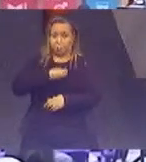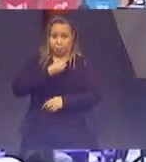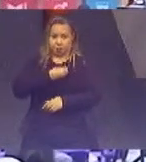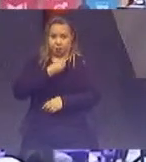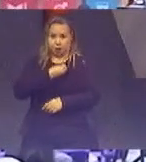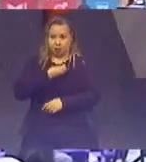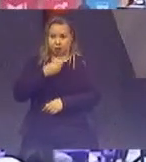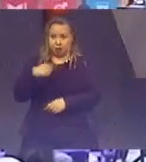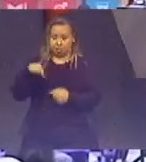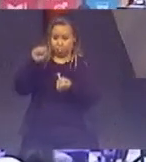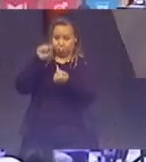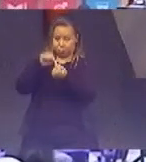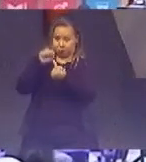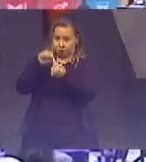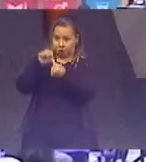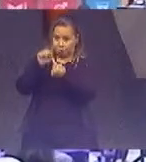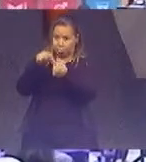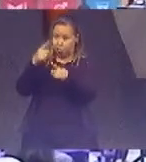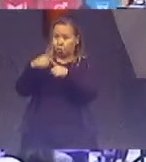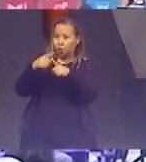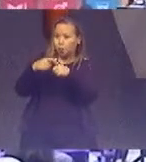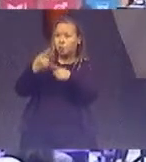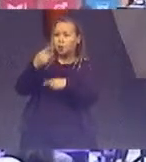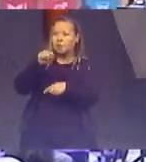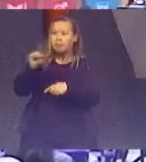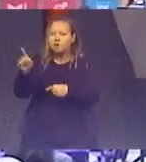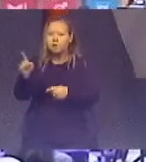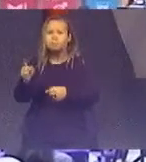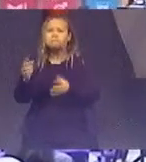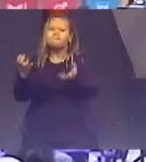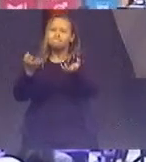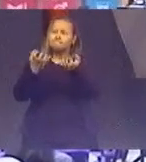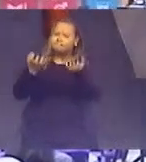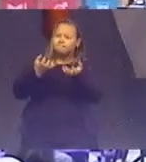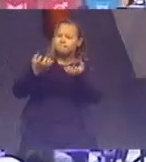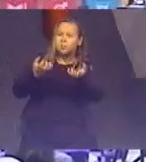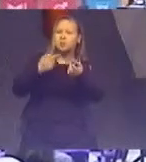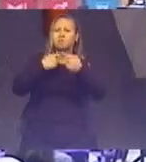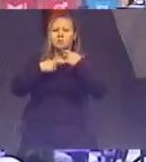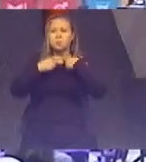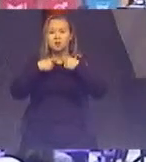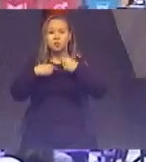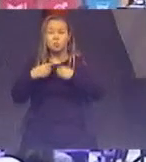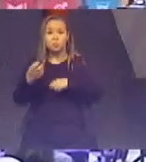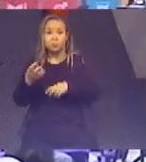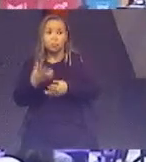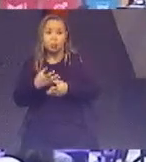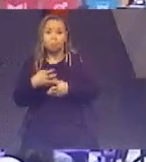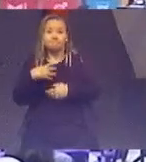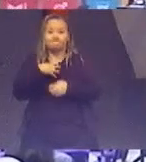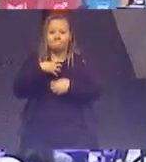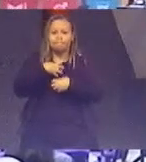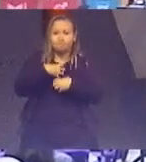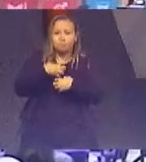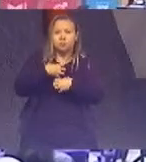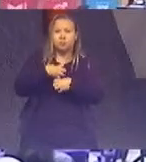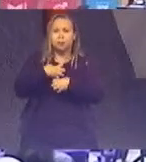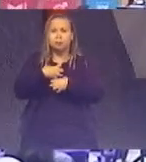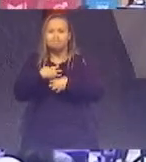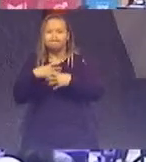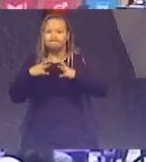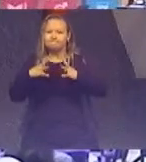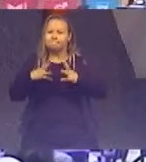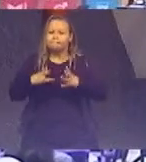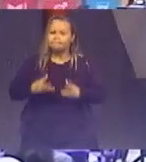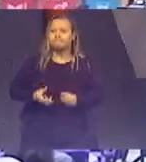objetivos porque eles foram abraçados de um modo inédito, singular, pelo poder judiciário brasileiro.